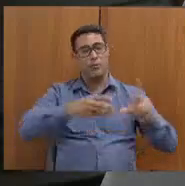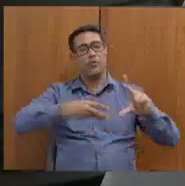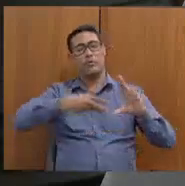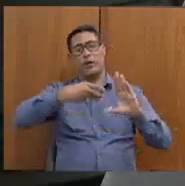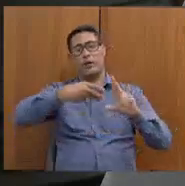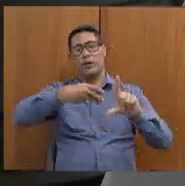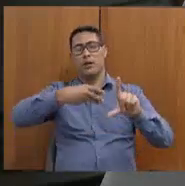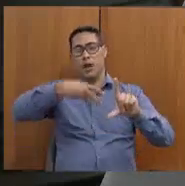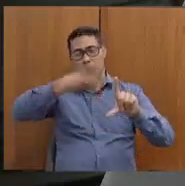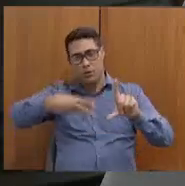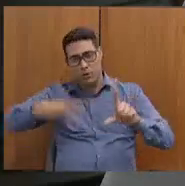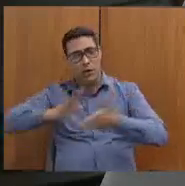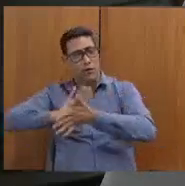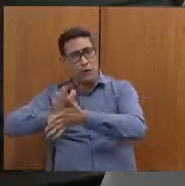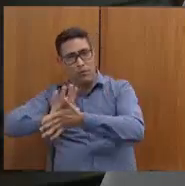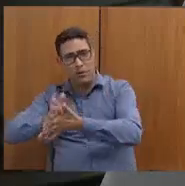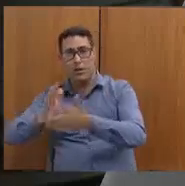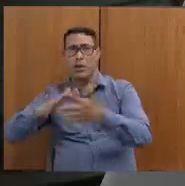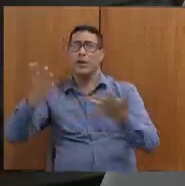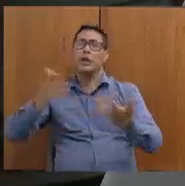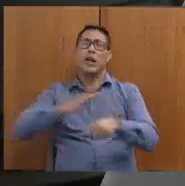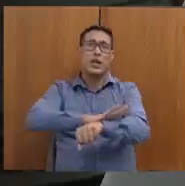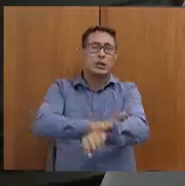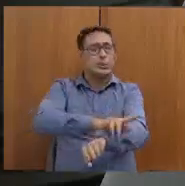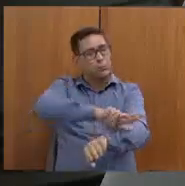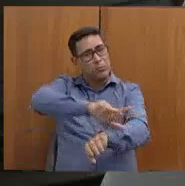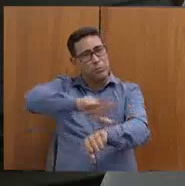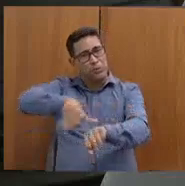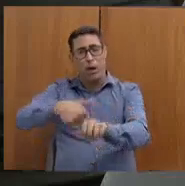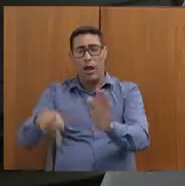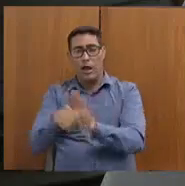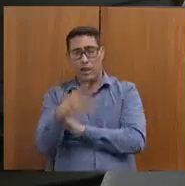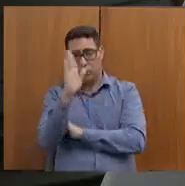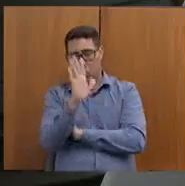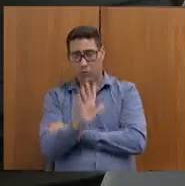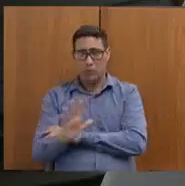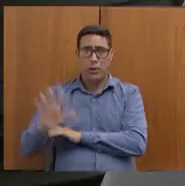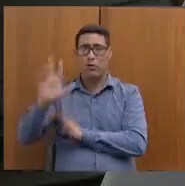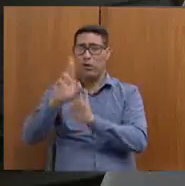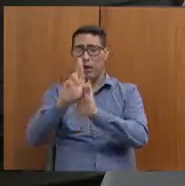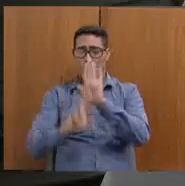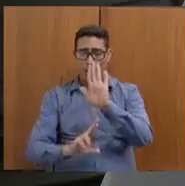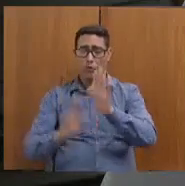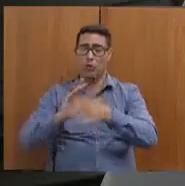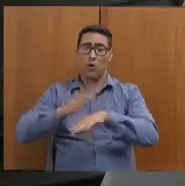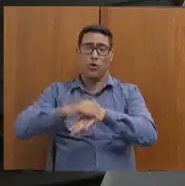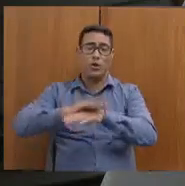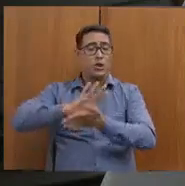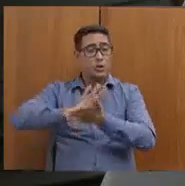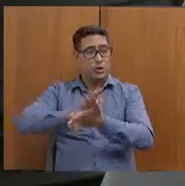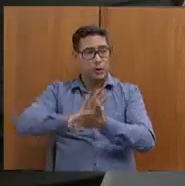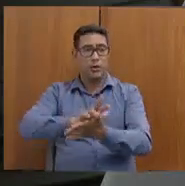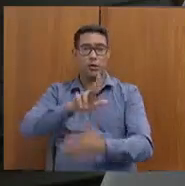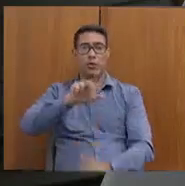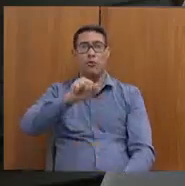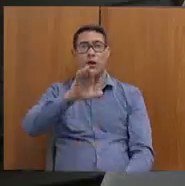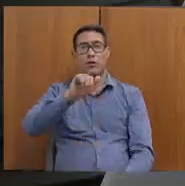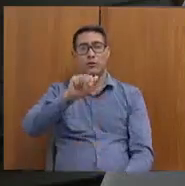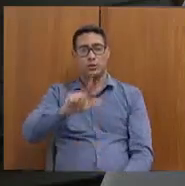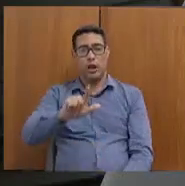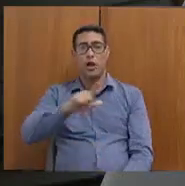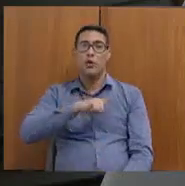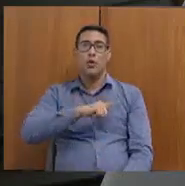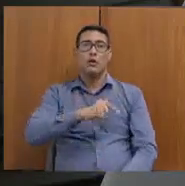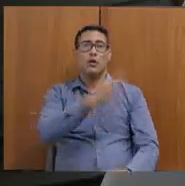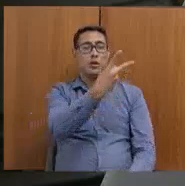machismo. Os casos de racismo no futebol brasileiro, de acordo com o Relatório Anual de Discriminação Racial, por exemplo, entre